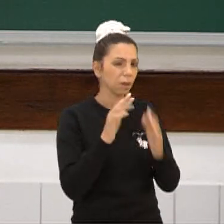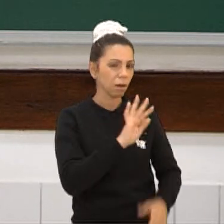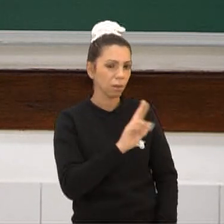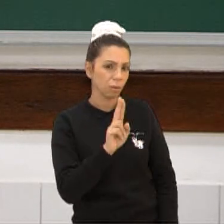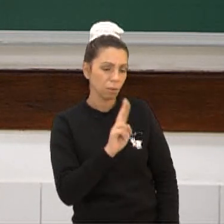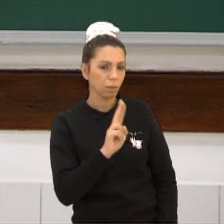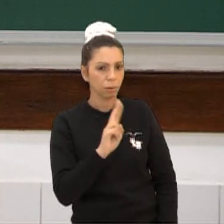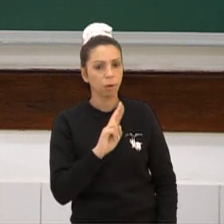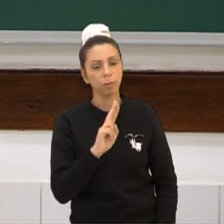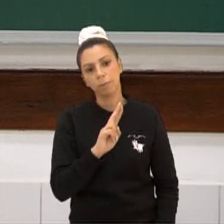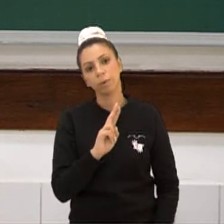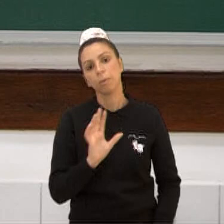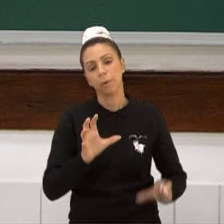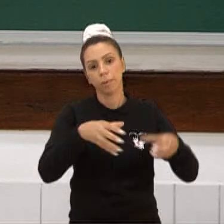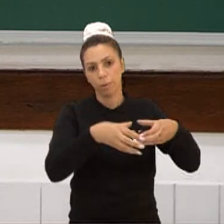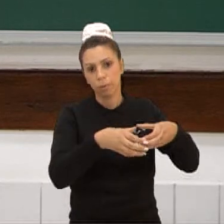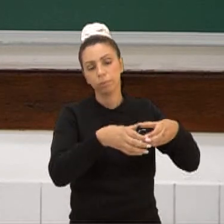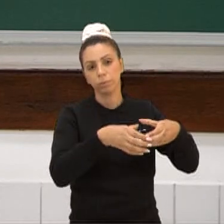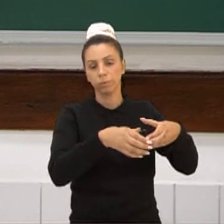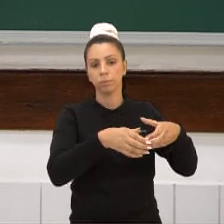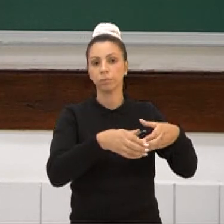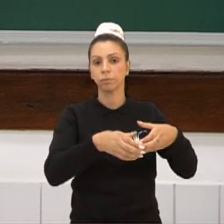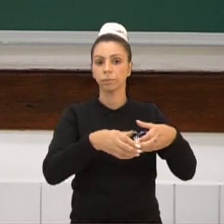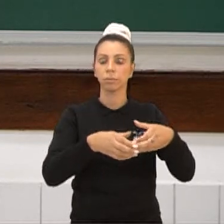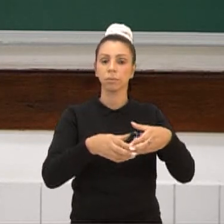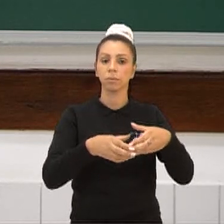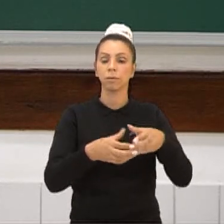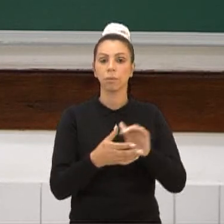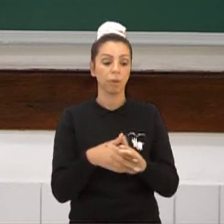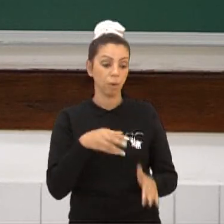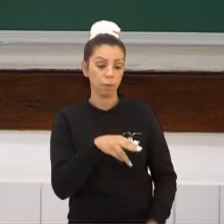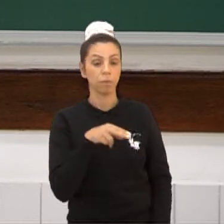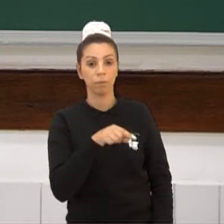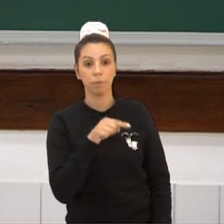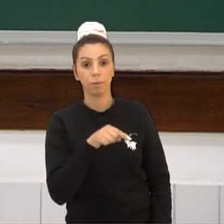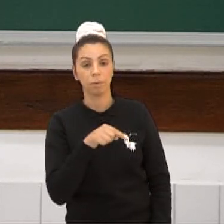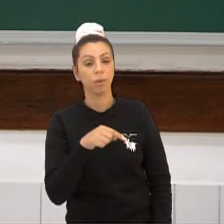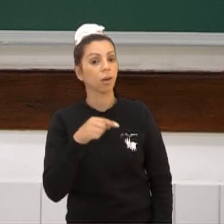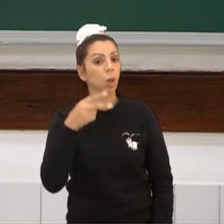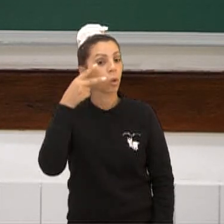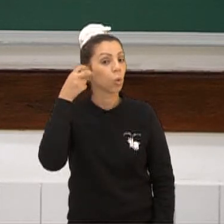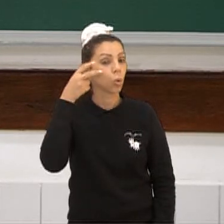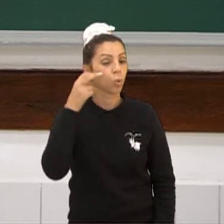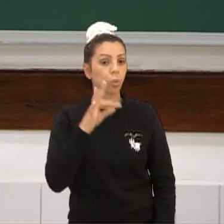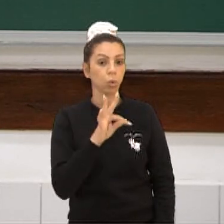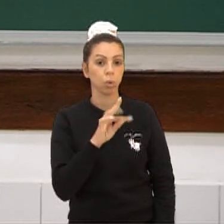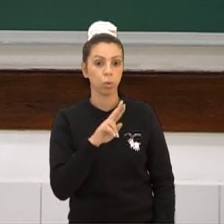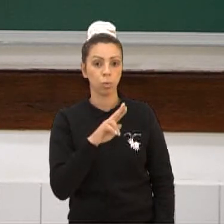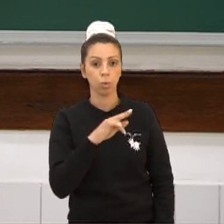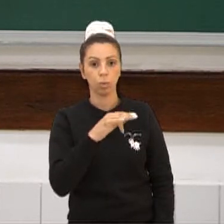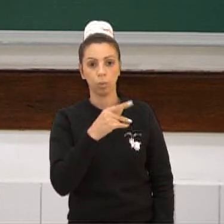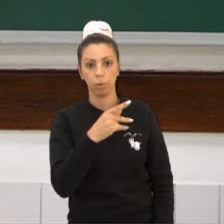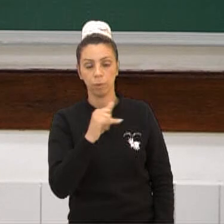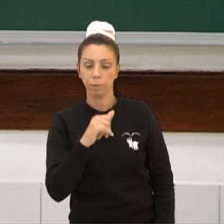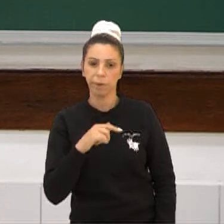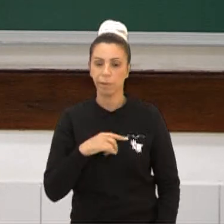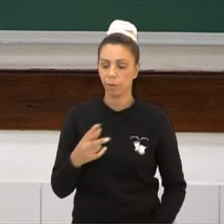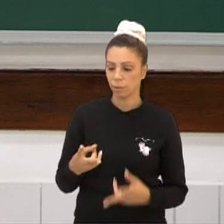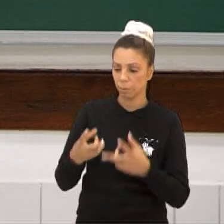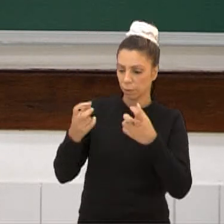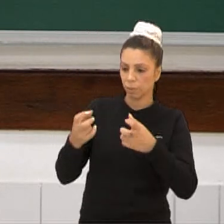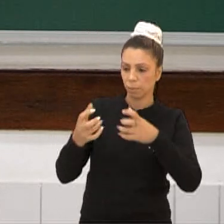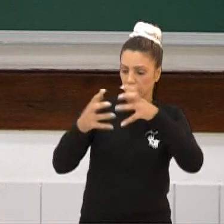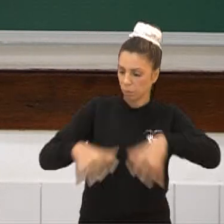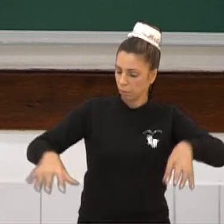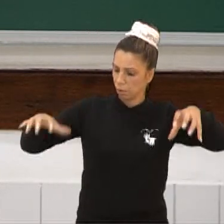que eles utilizavam como nação, colocou o apelido deles como Tupi. E daí eles viram essa diferença que existia entre o pessoal litoral e o